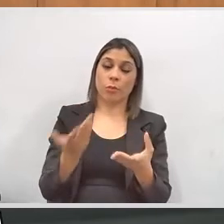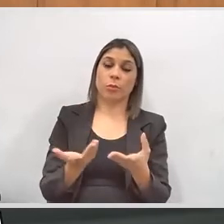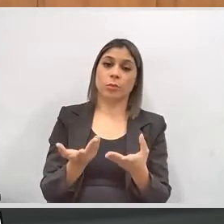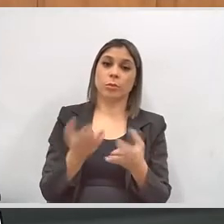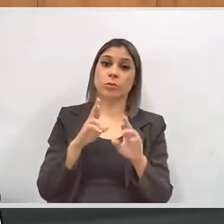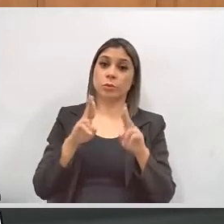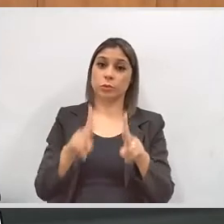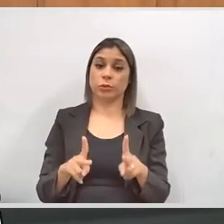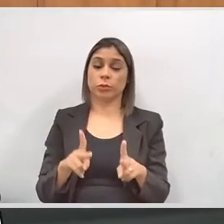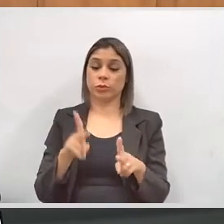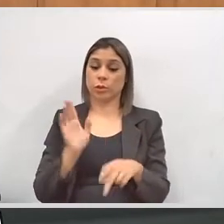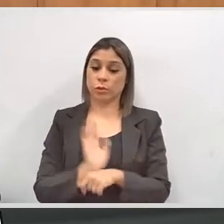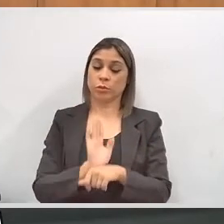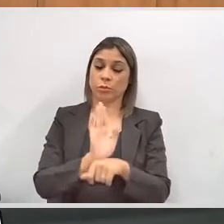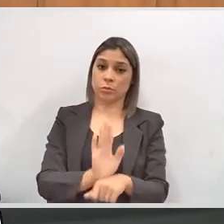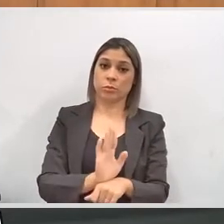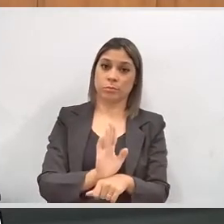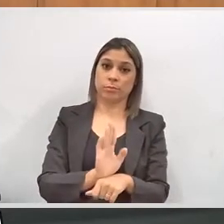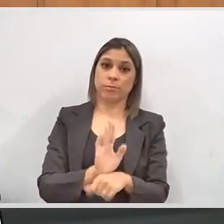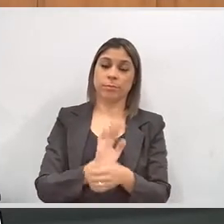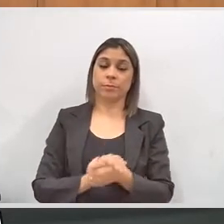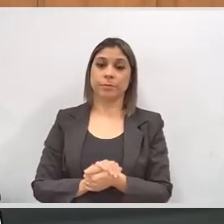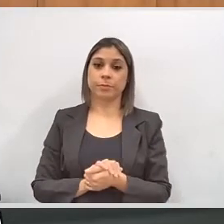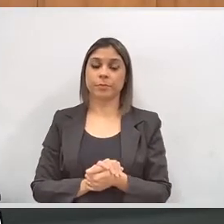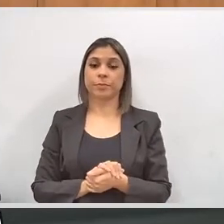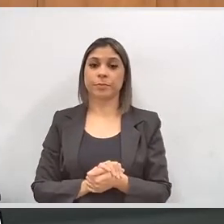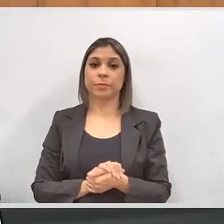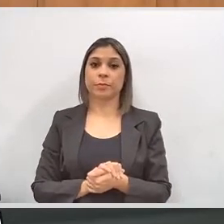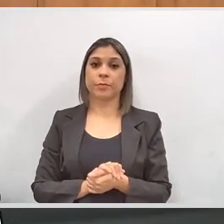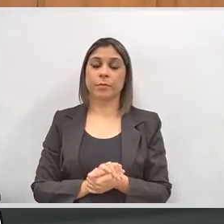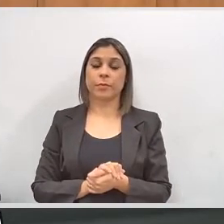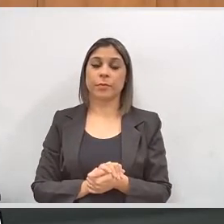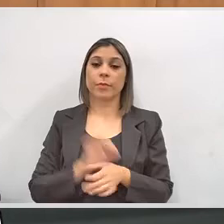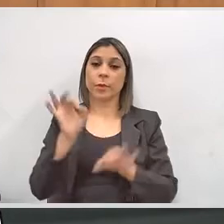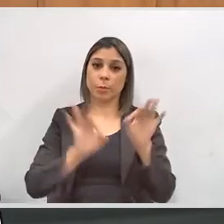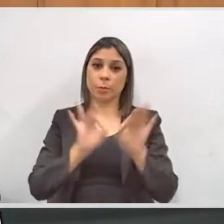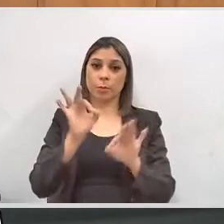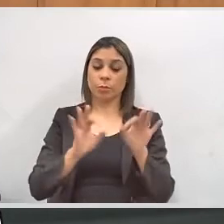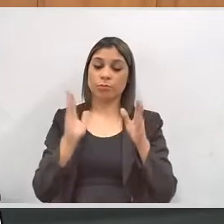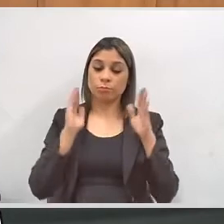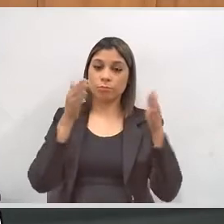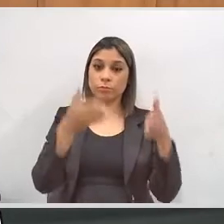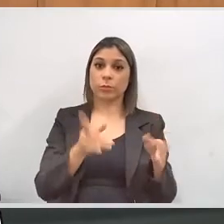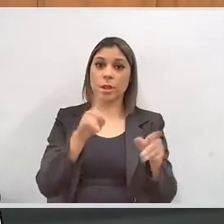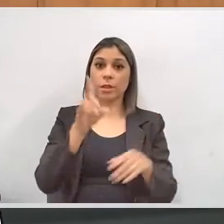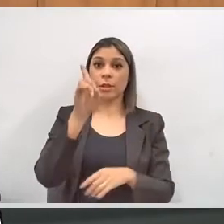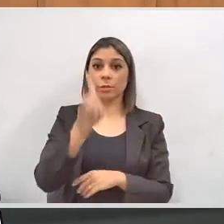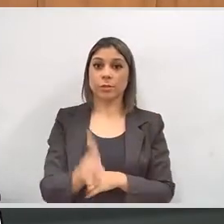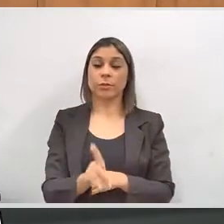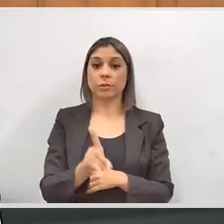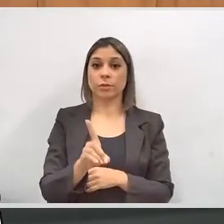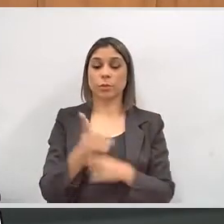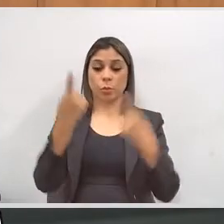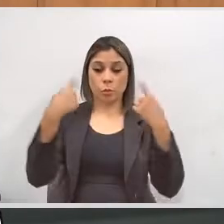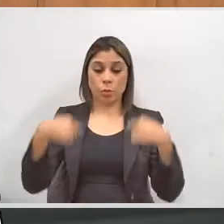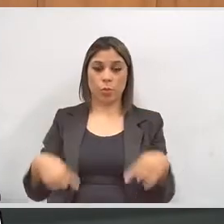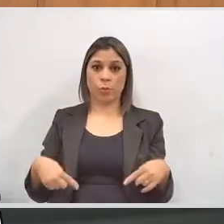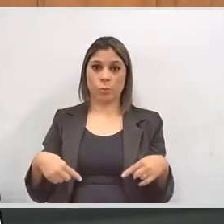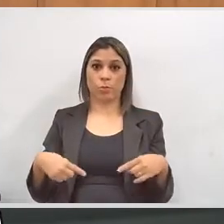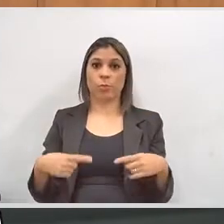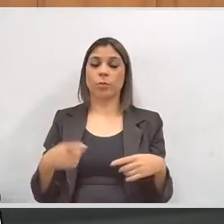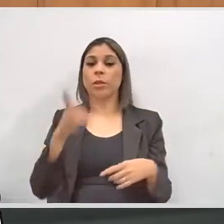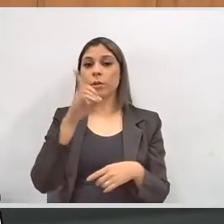que essa assistência precisa ter. Mas, o programa específico é para os deficientes